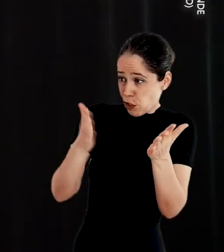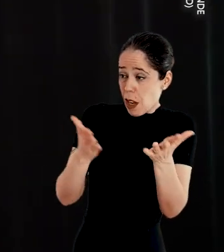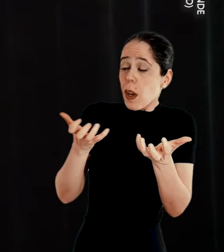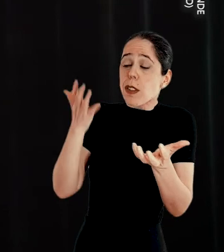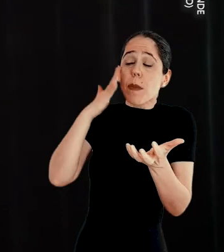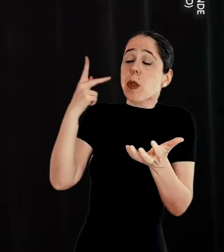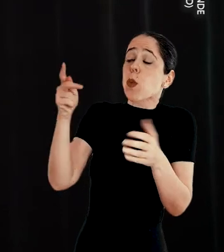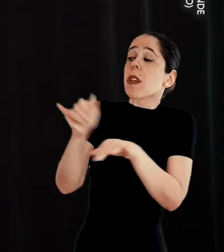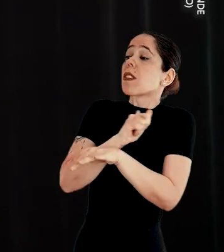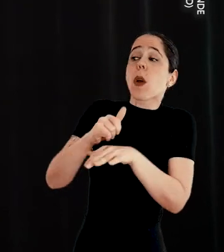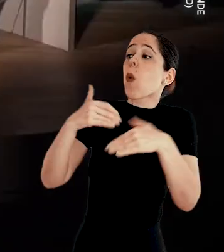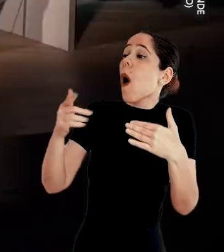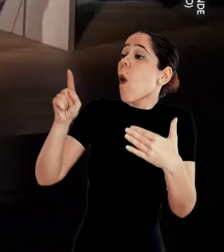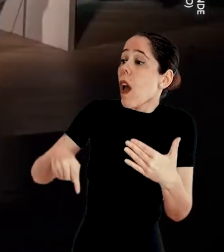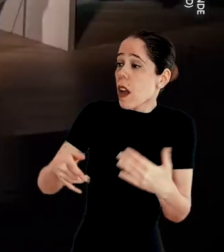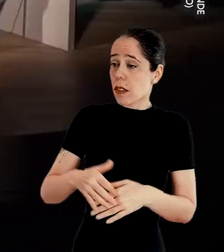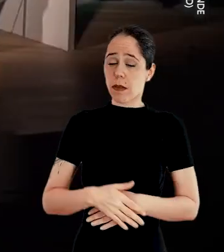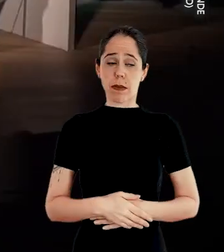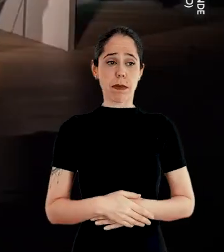saber da sua alternativa. Qual é?